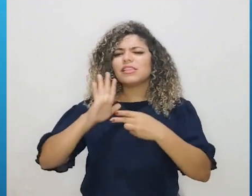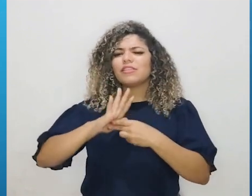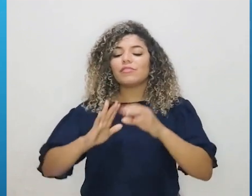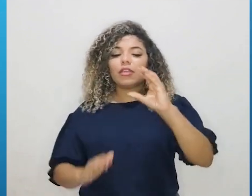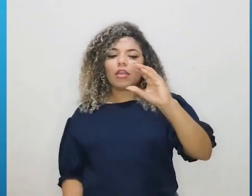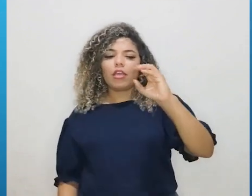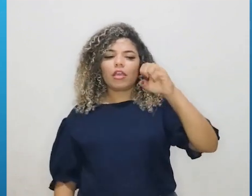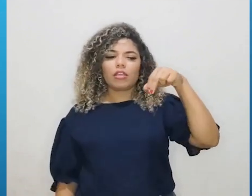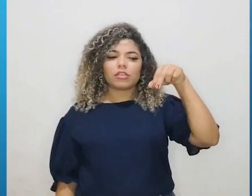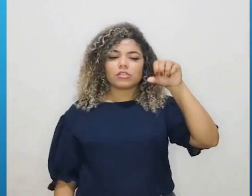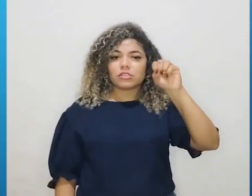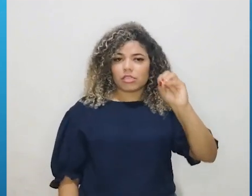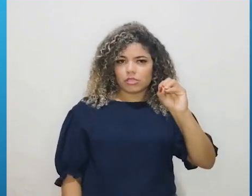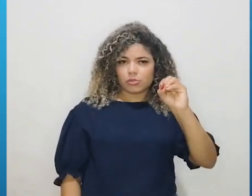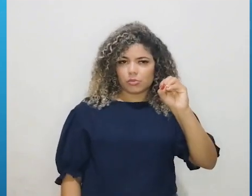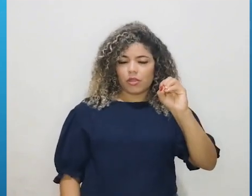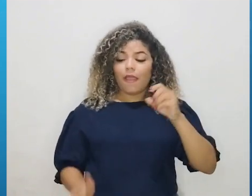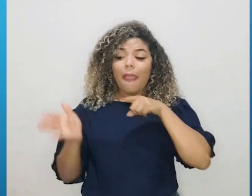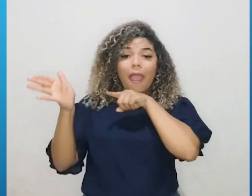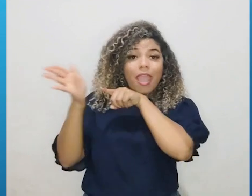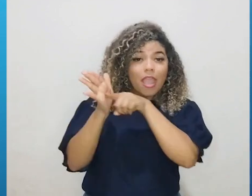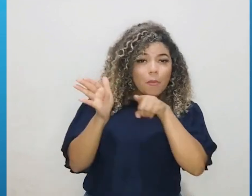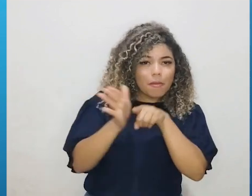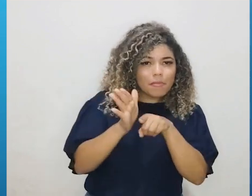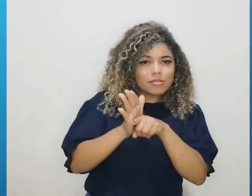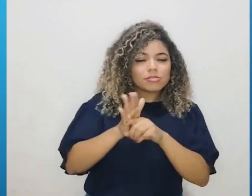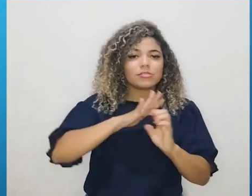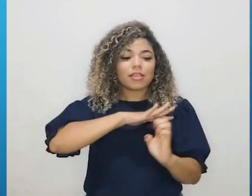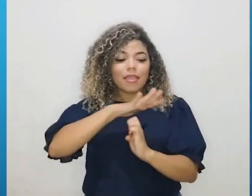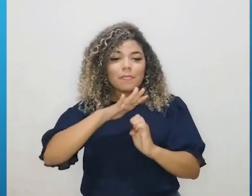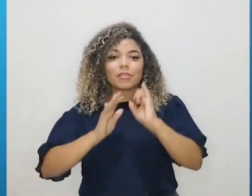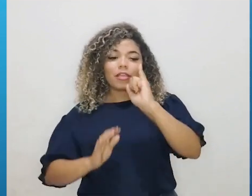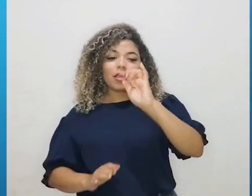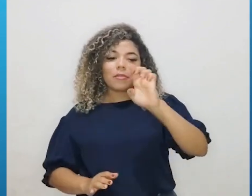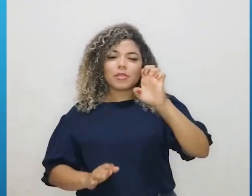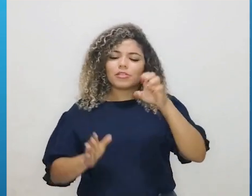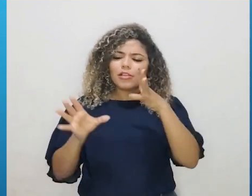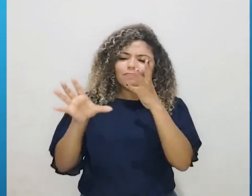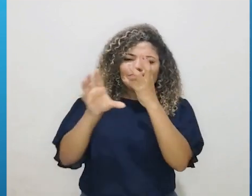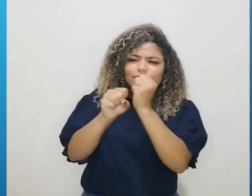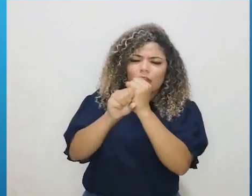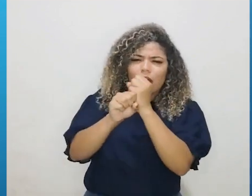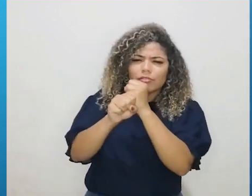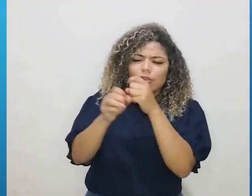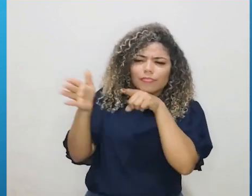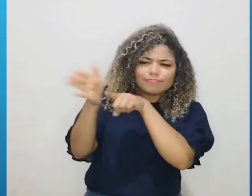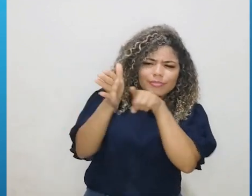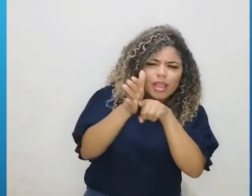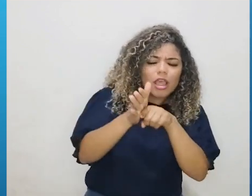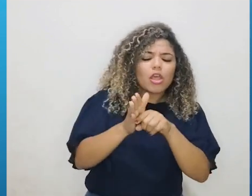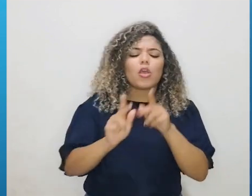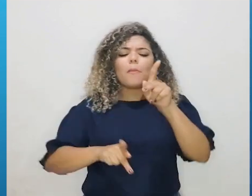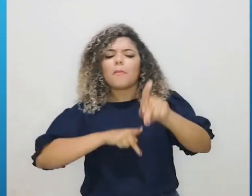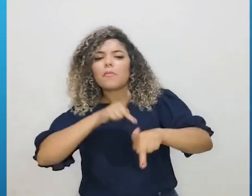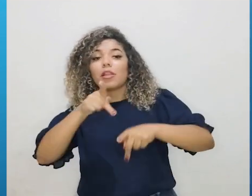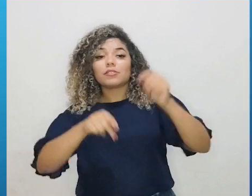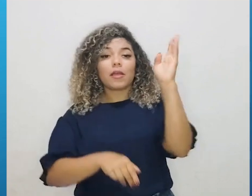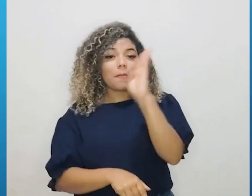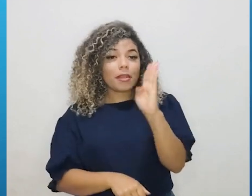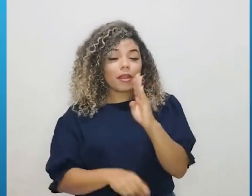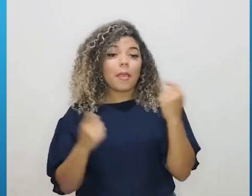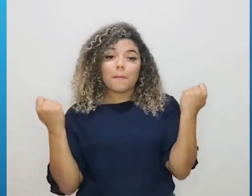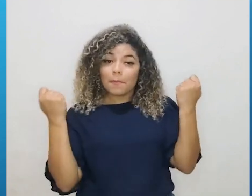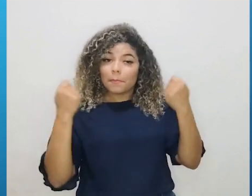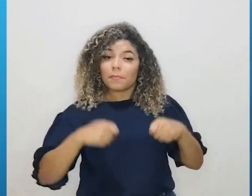É uma pesquisa realizada pelo IBGE para fazer uma ampla coleta de dados sobre a população brasileira. Ela